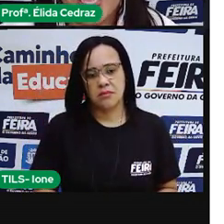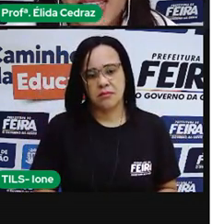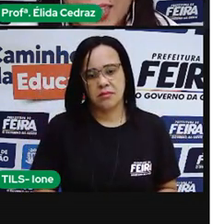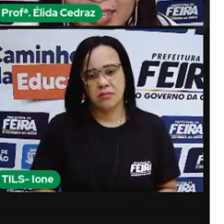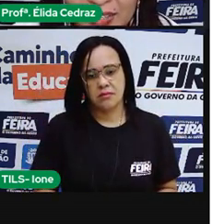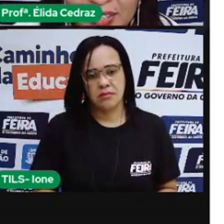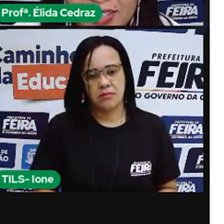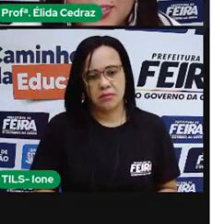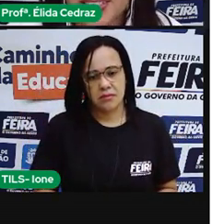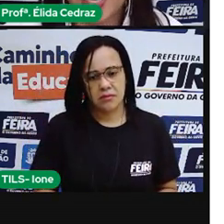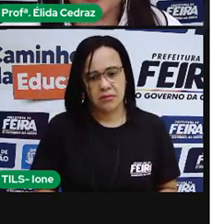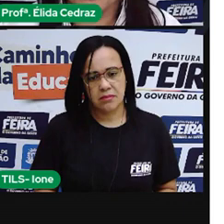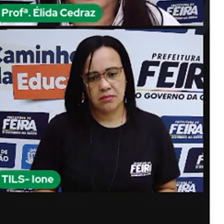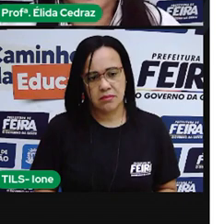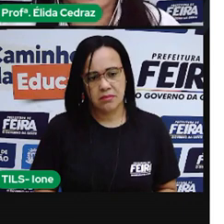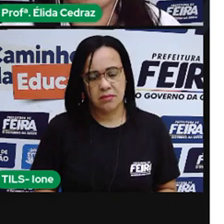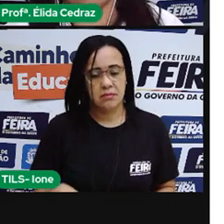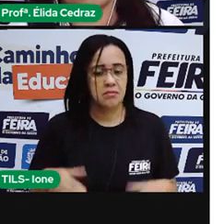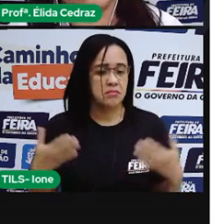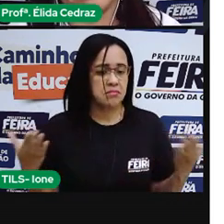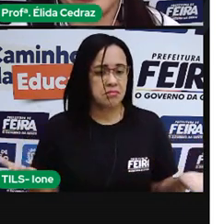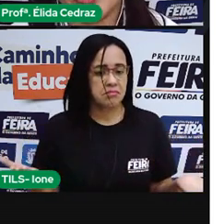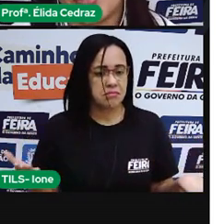Ai, e agora?